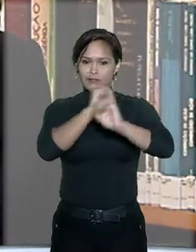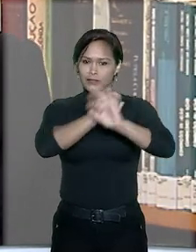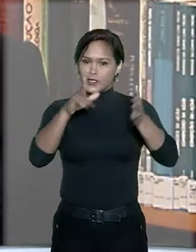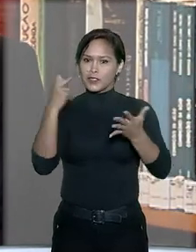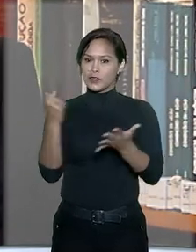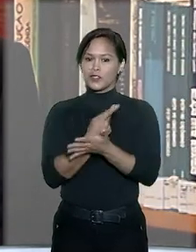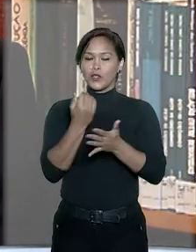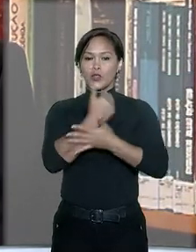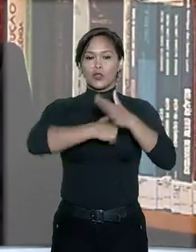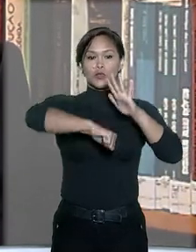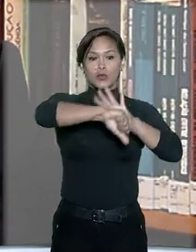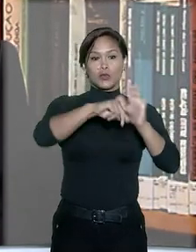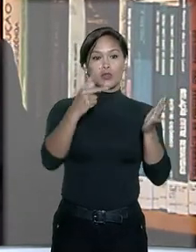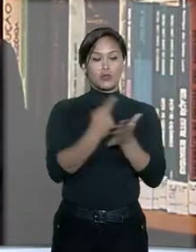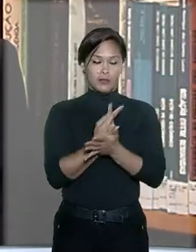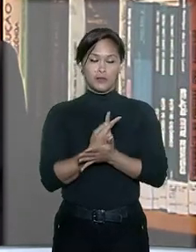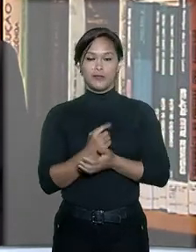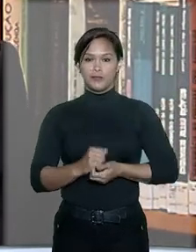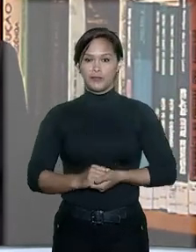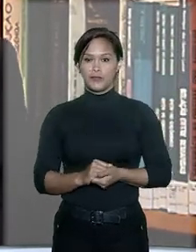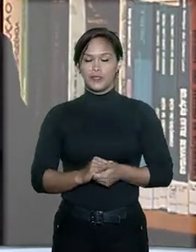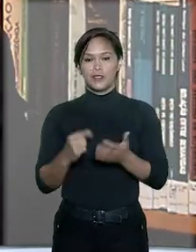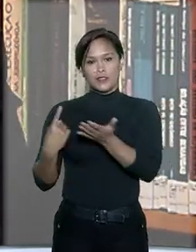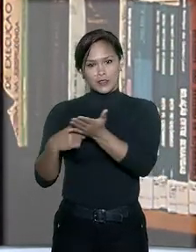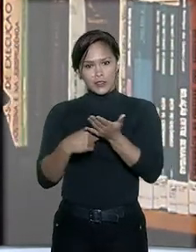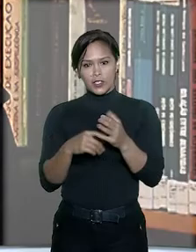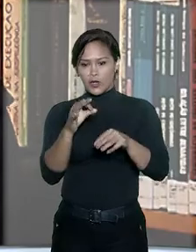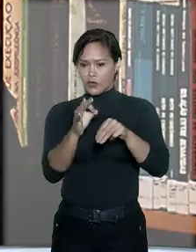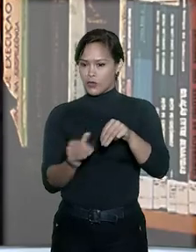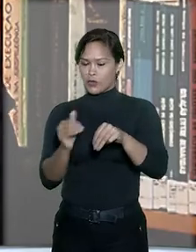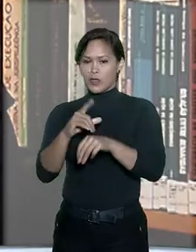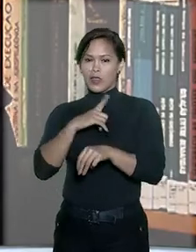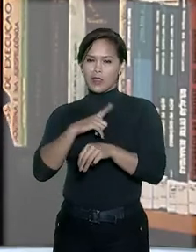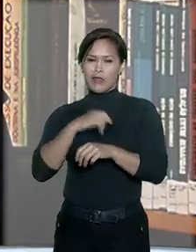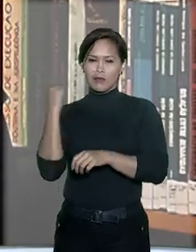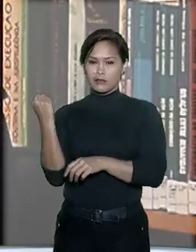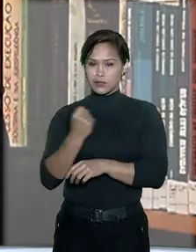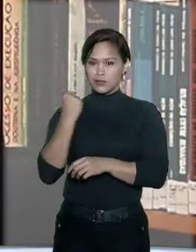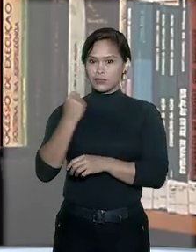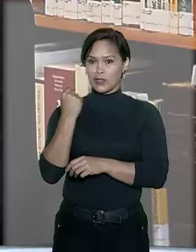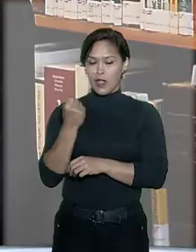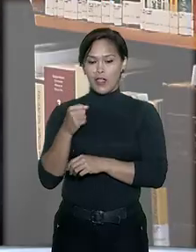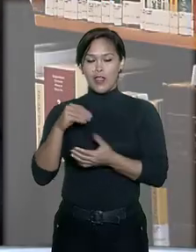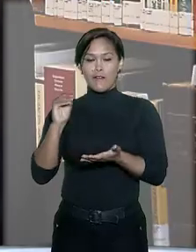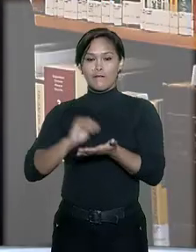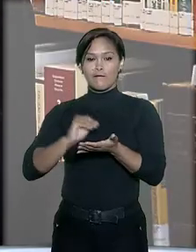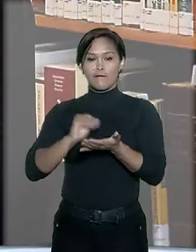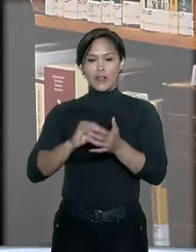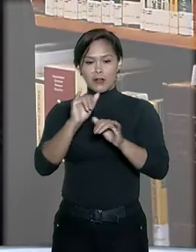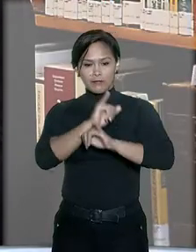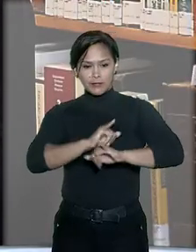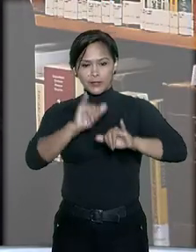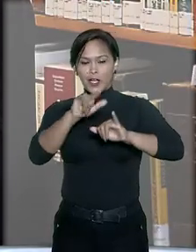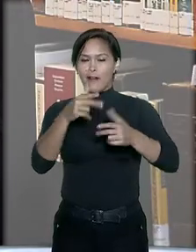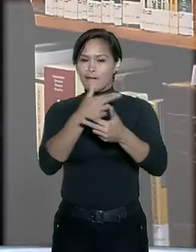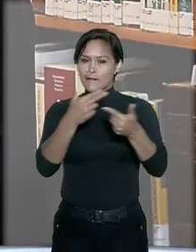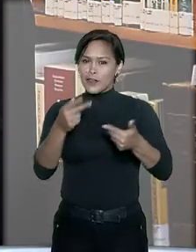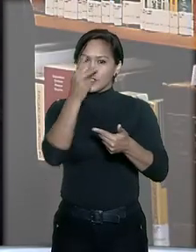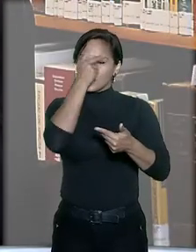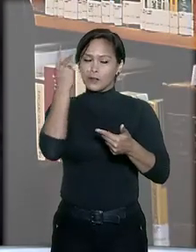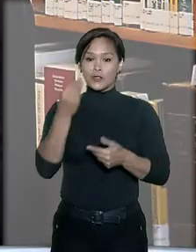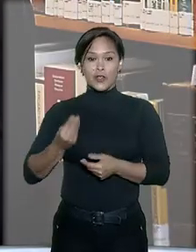fato e das circunstâncias. De acordo com o ministro, houve uma gravíssima omissão porque várias pessoas que